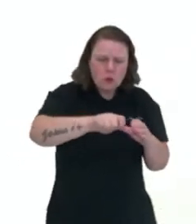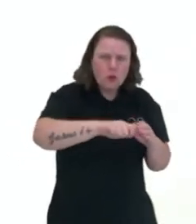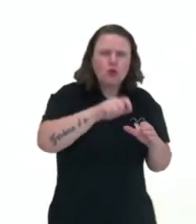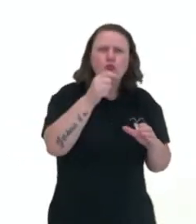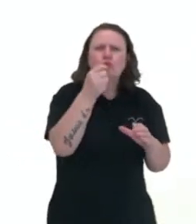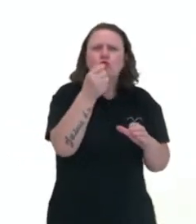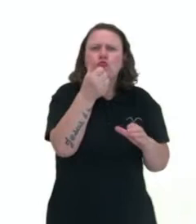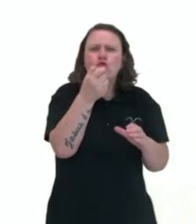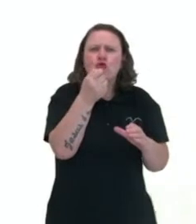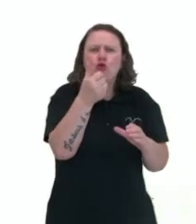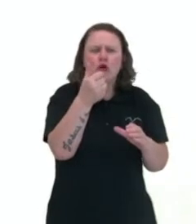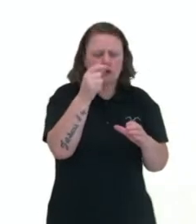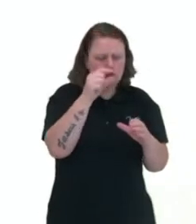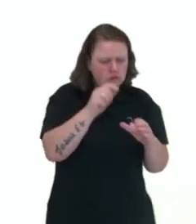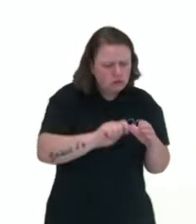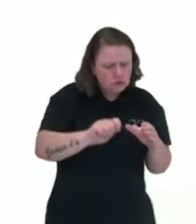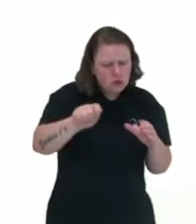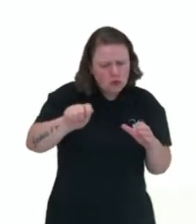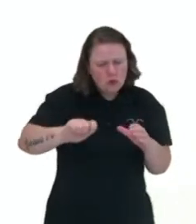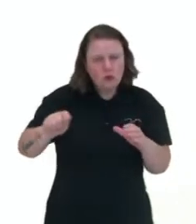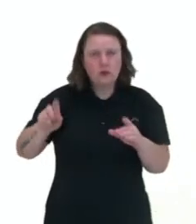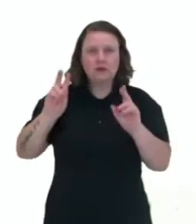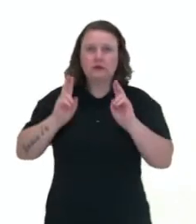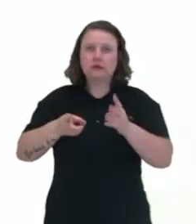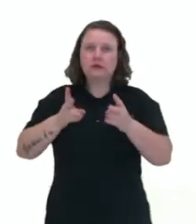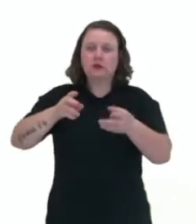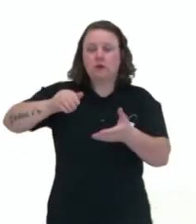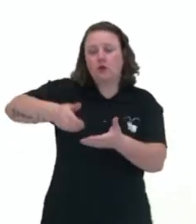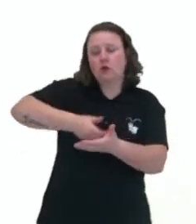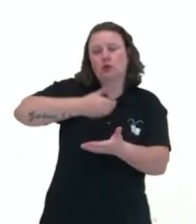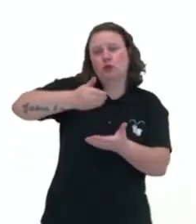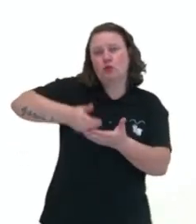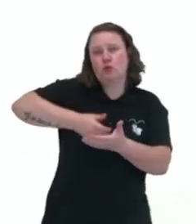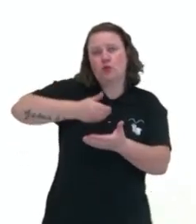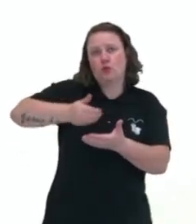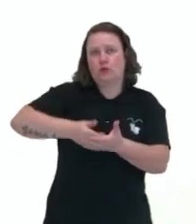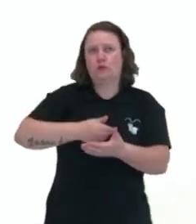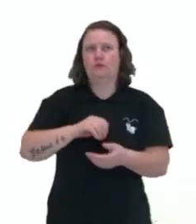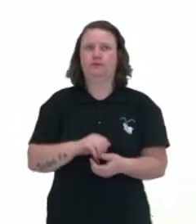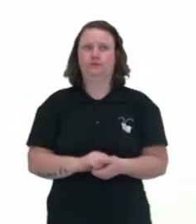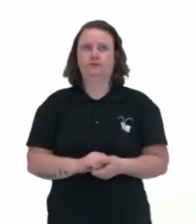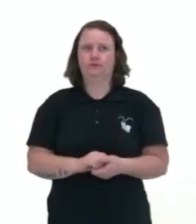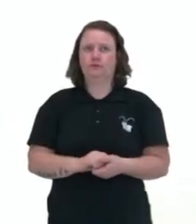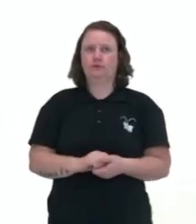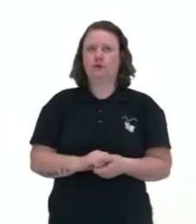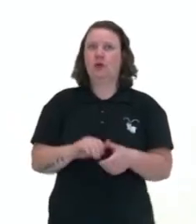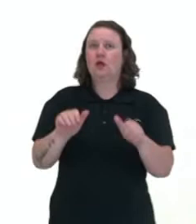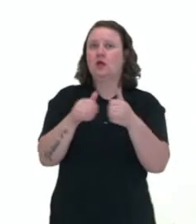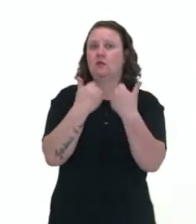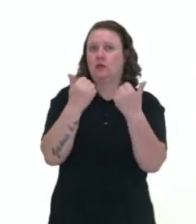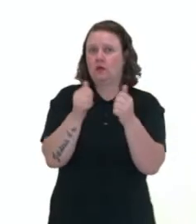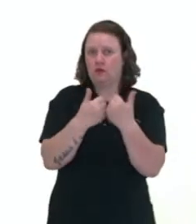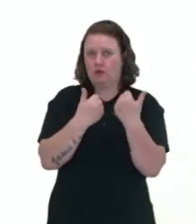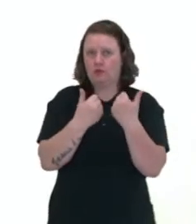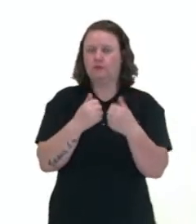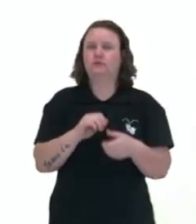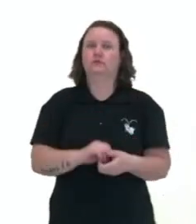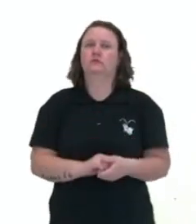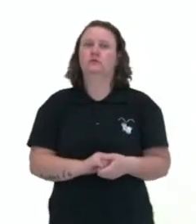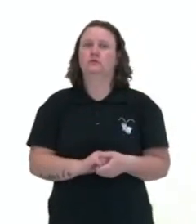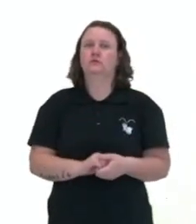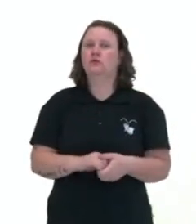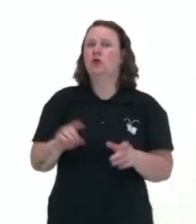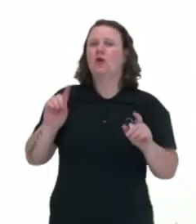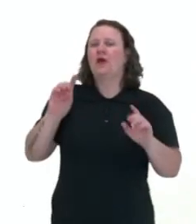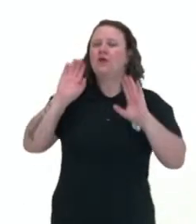sempre pão e sopa de repor. A despeito do que podem pensar, a história não é, então, sobre o dono da fábrica, o